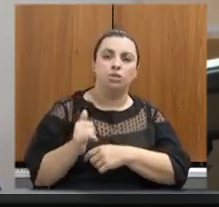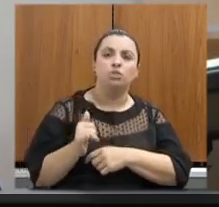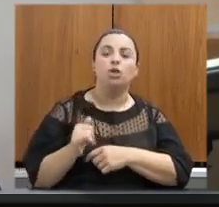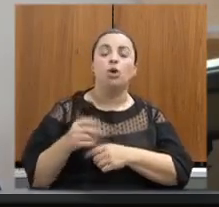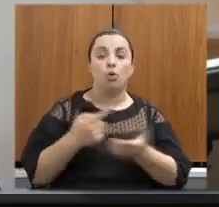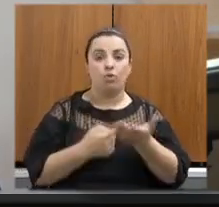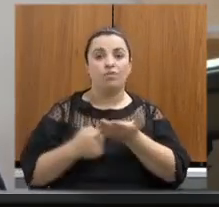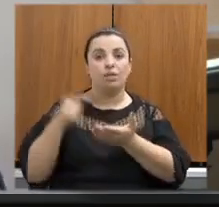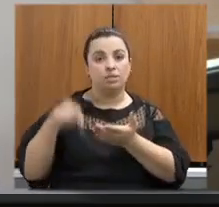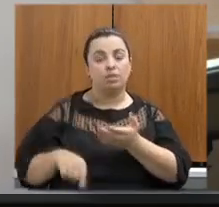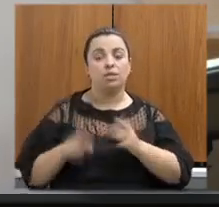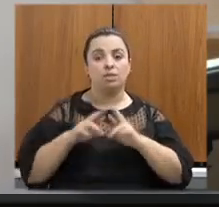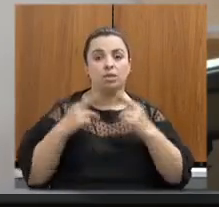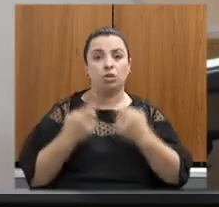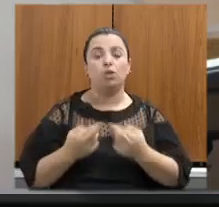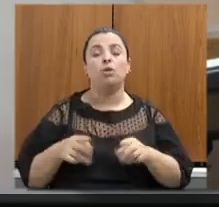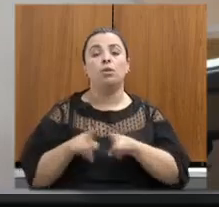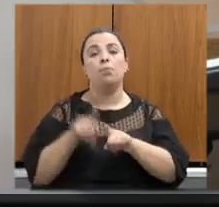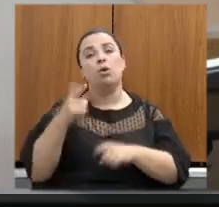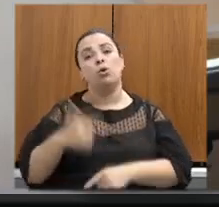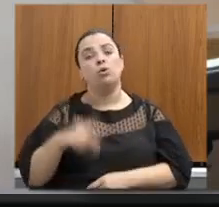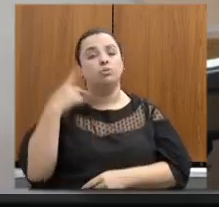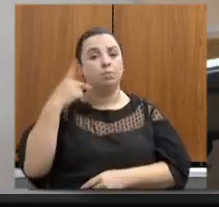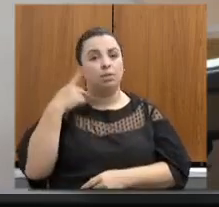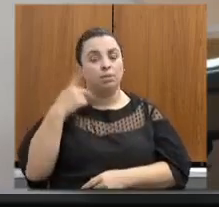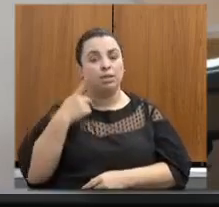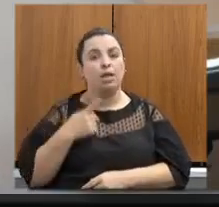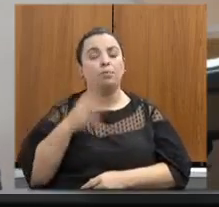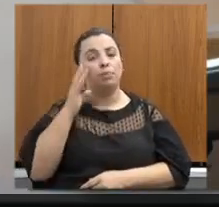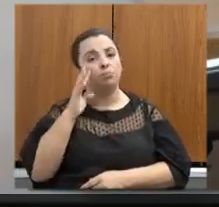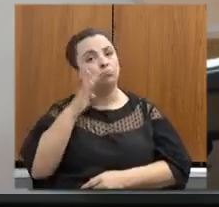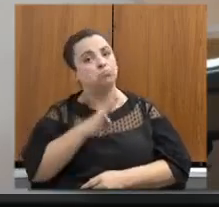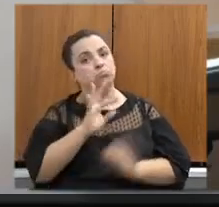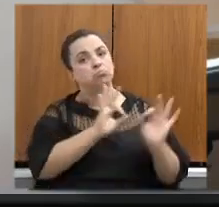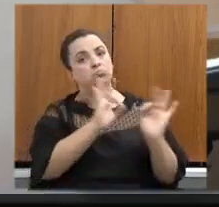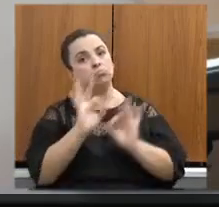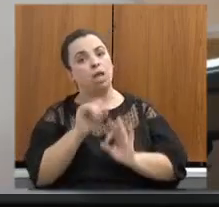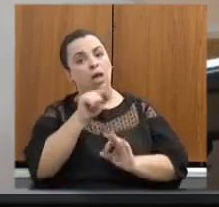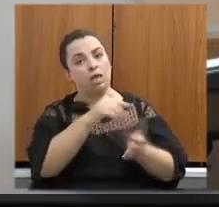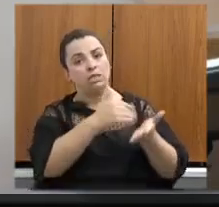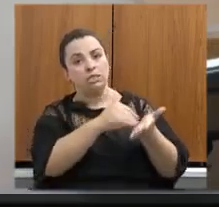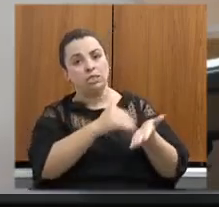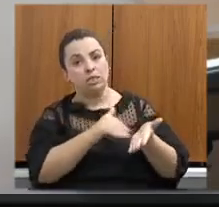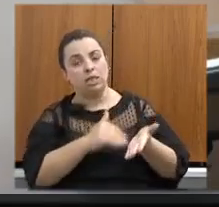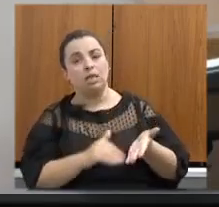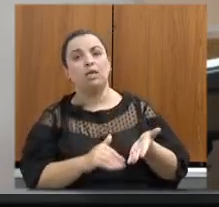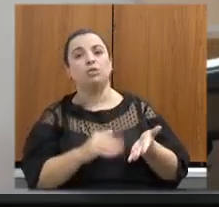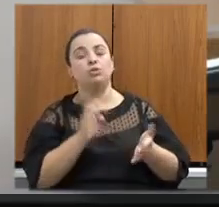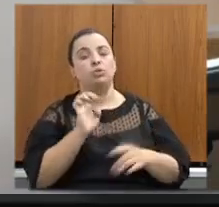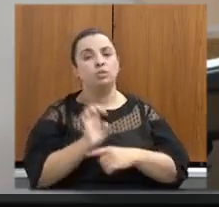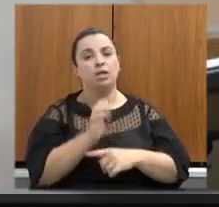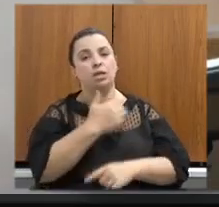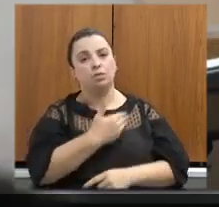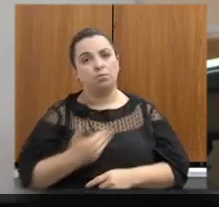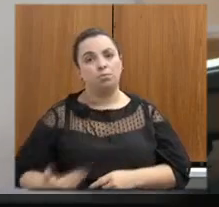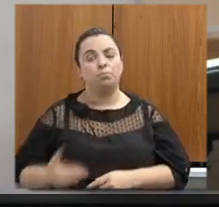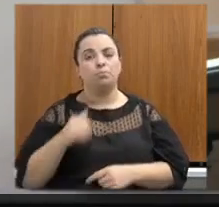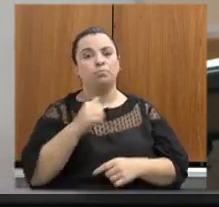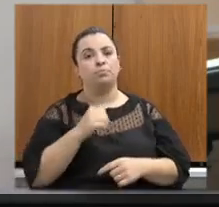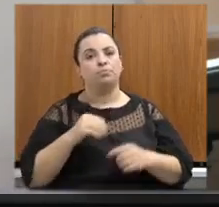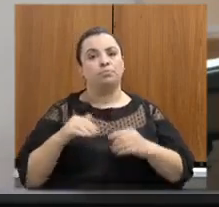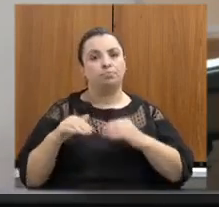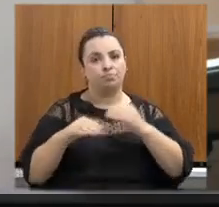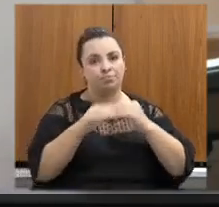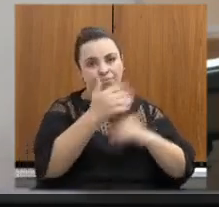parlamentares que aqui se encontram, para ouvir os esclarecimentos da ilustríssima Secretária de Estado de Meio Ambiente, senhora Marília